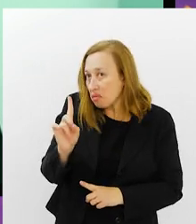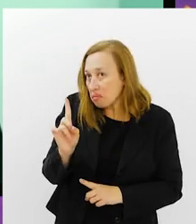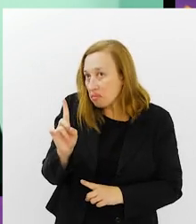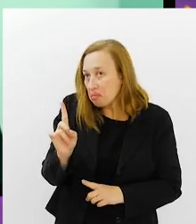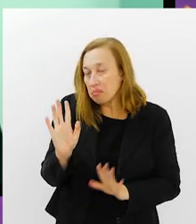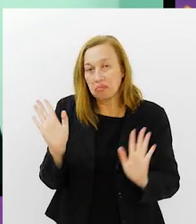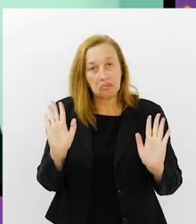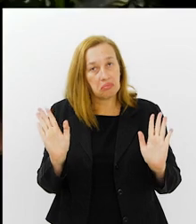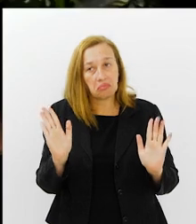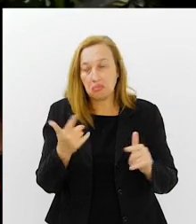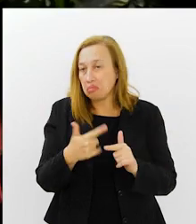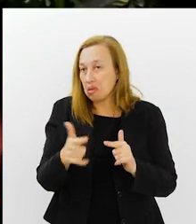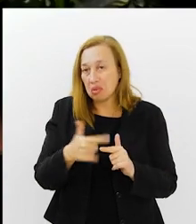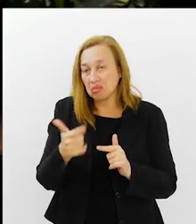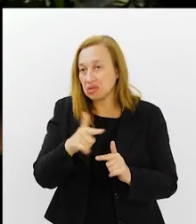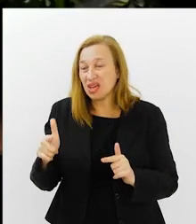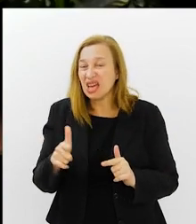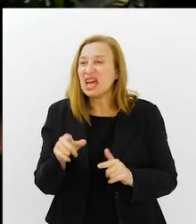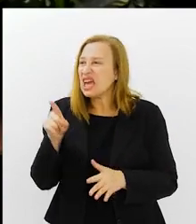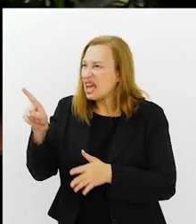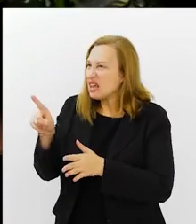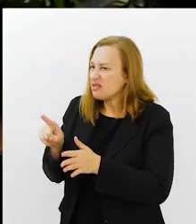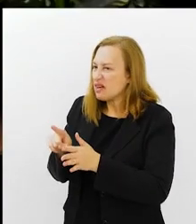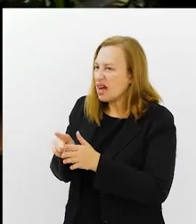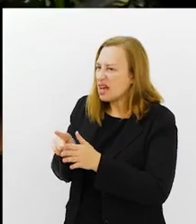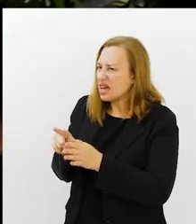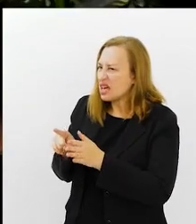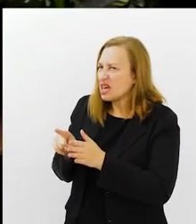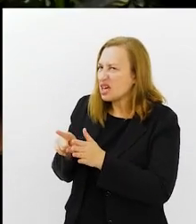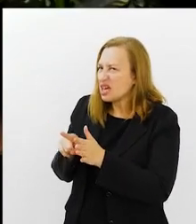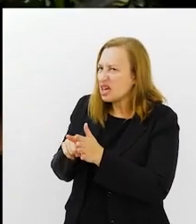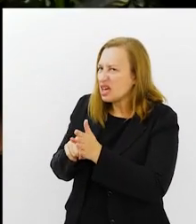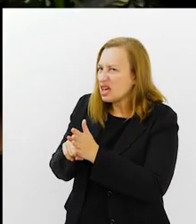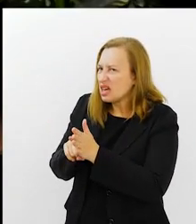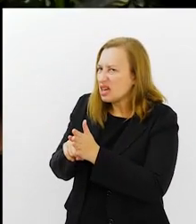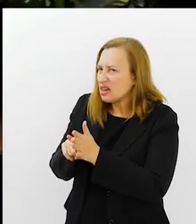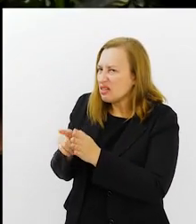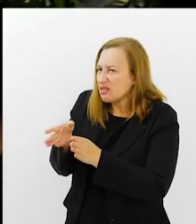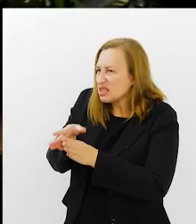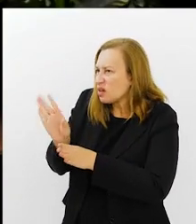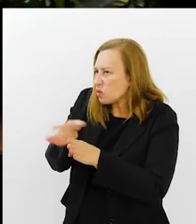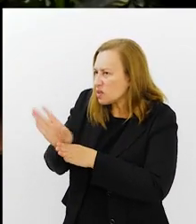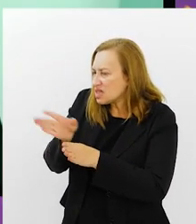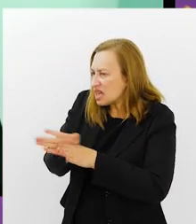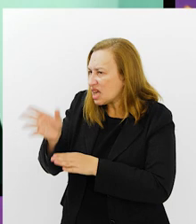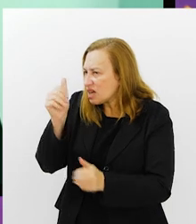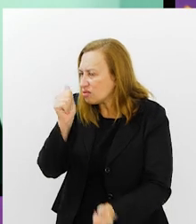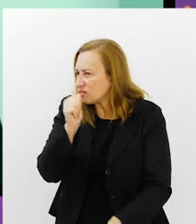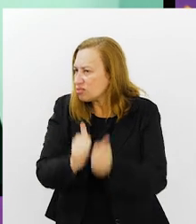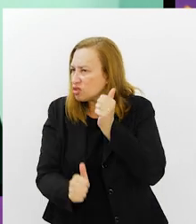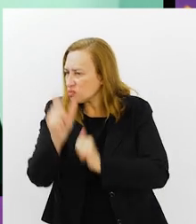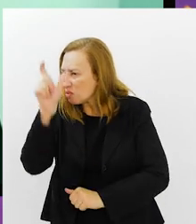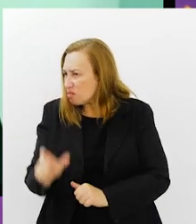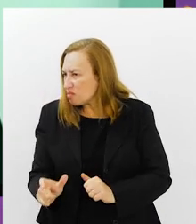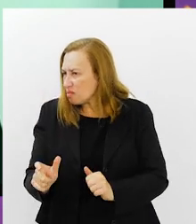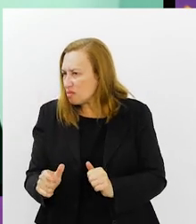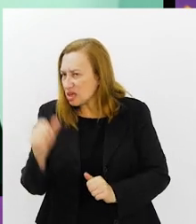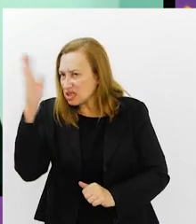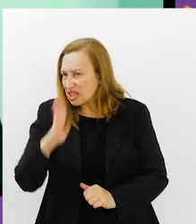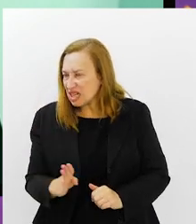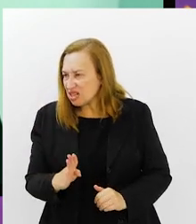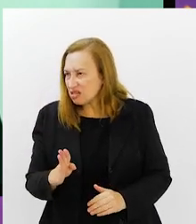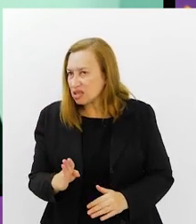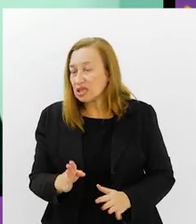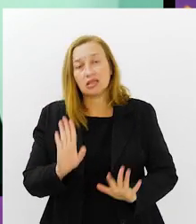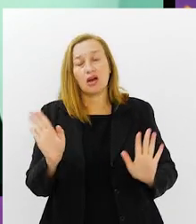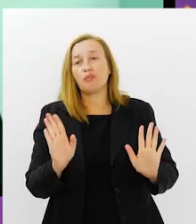ponto de interrogação. Mas vai ser obrigado a convocá-lo por quê? Ele vai ser o consultor da seleção brasileira? Ou vai ser jogador? Porque eu vou falar a verdade, né?